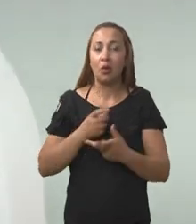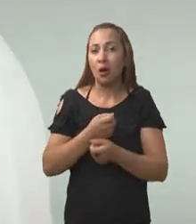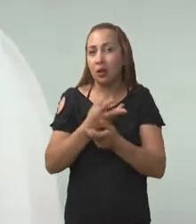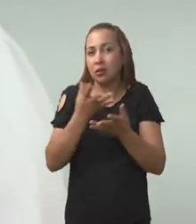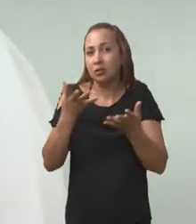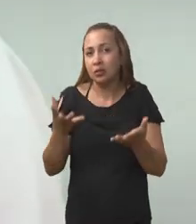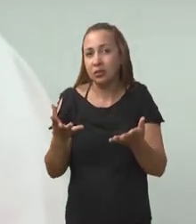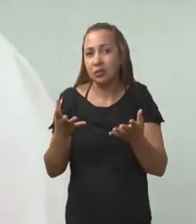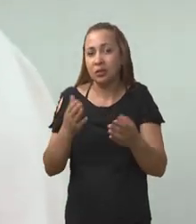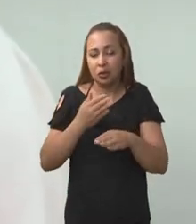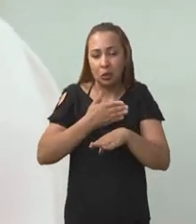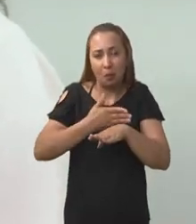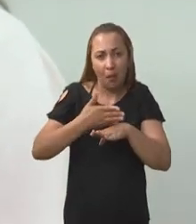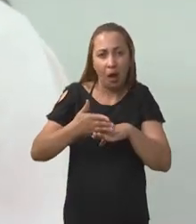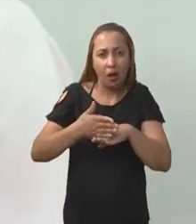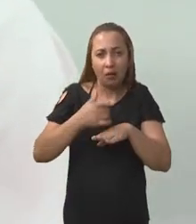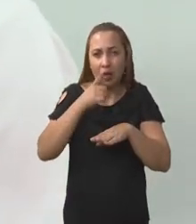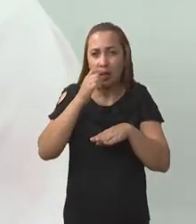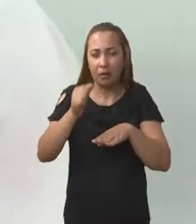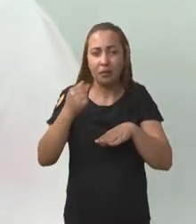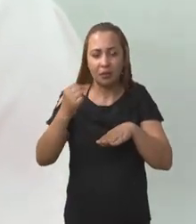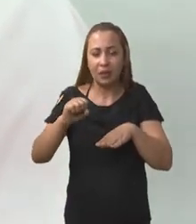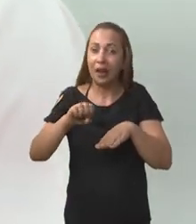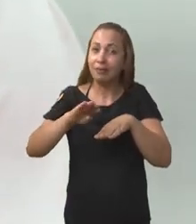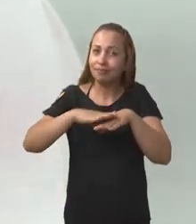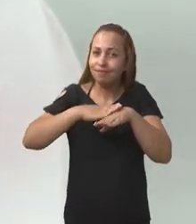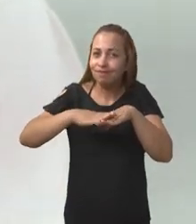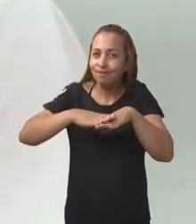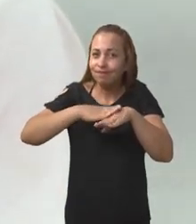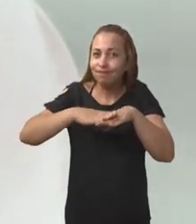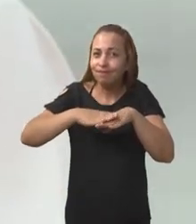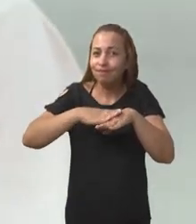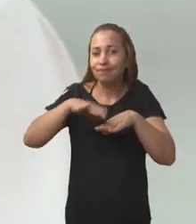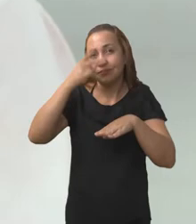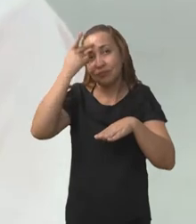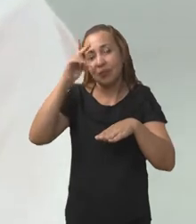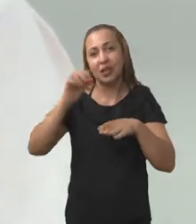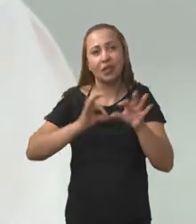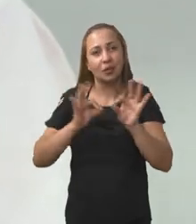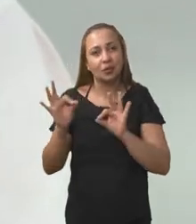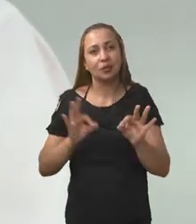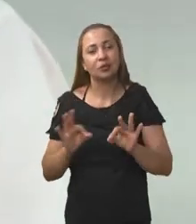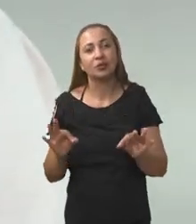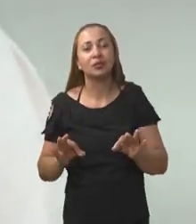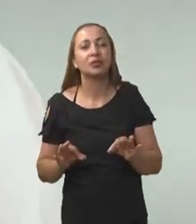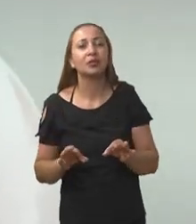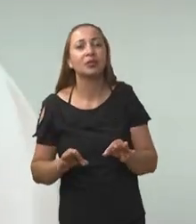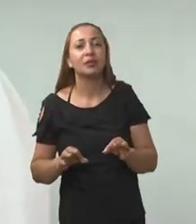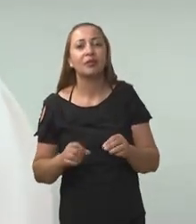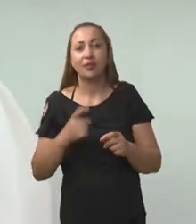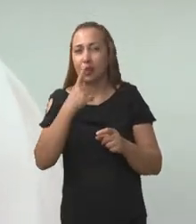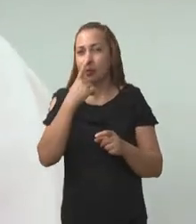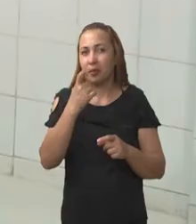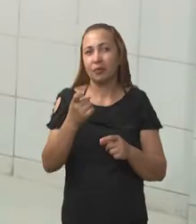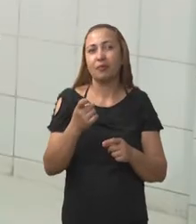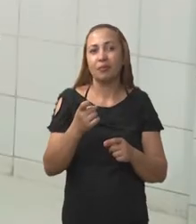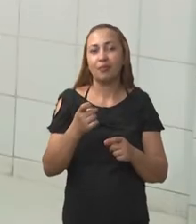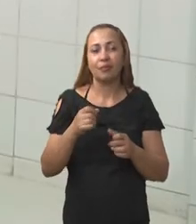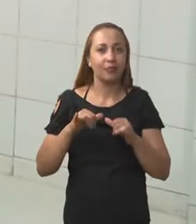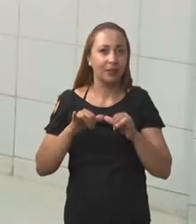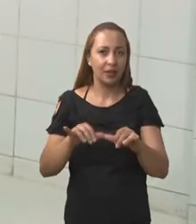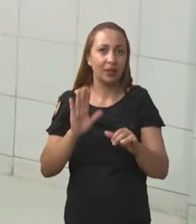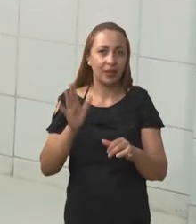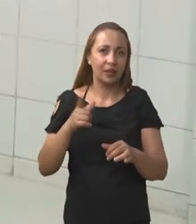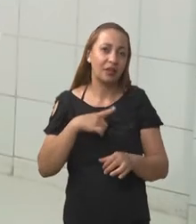saburra e eu posso precisar higienizar essa língua para controlar a formação desses compostos mal cheirosos. No